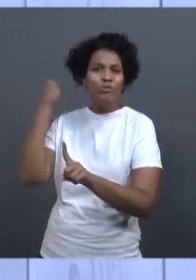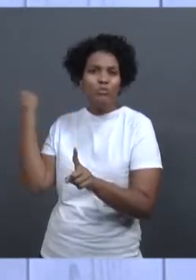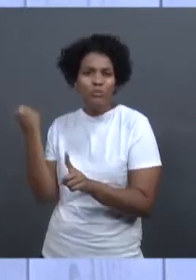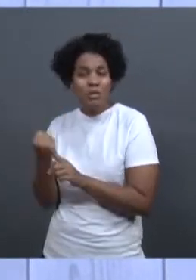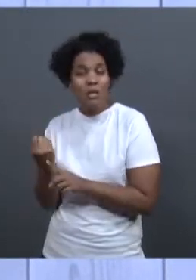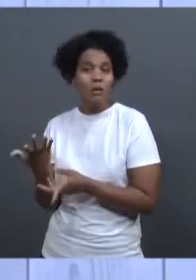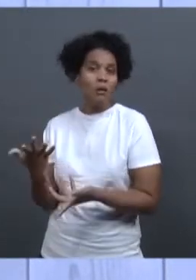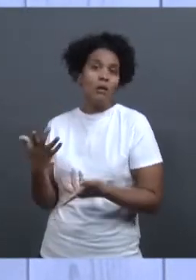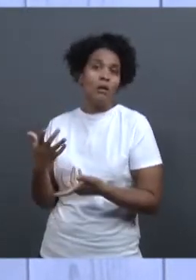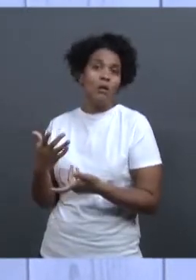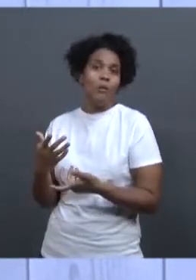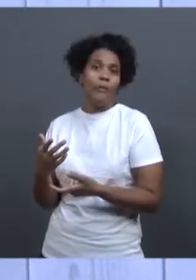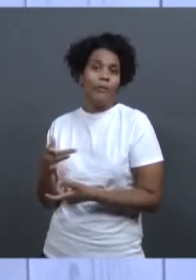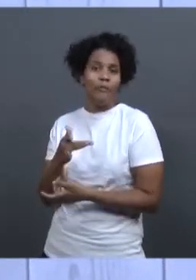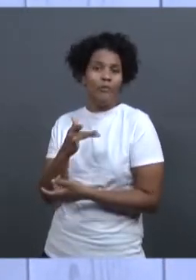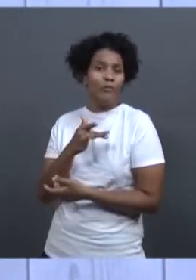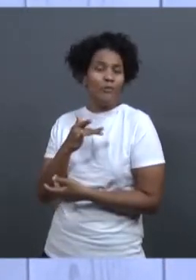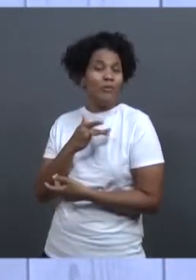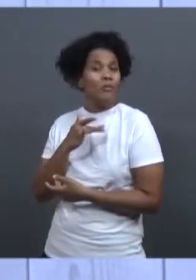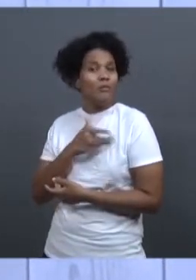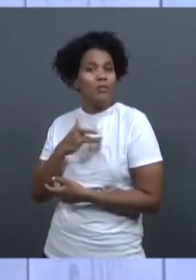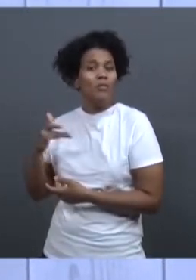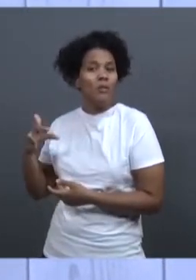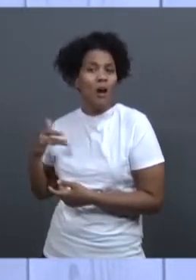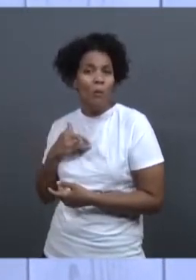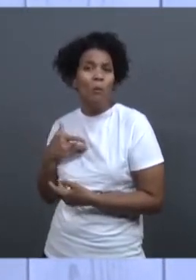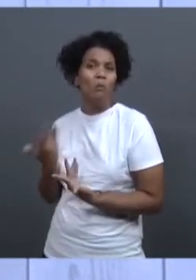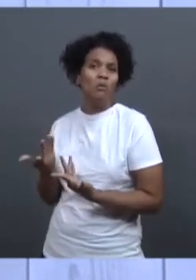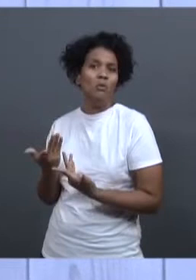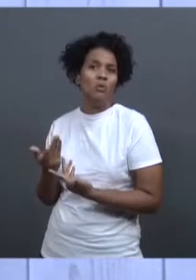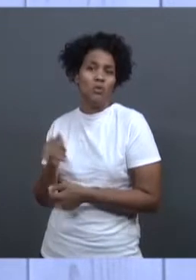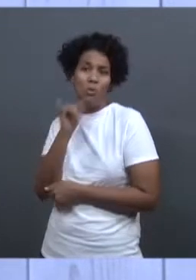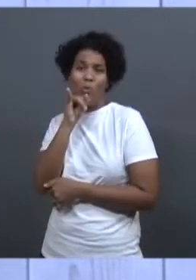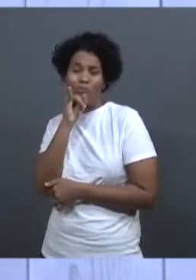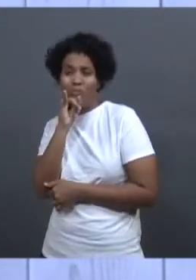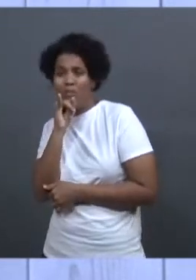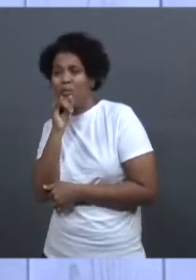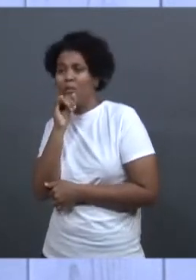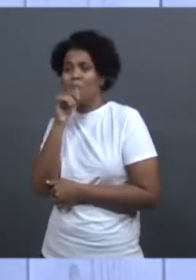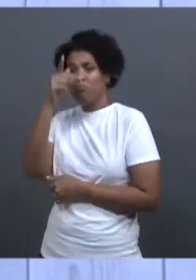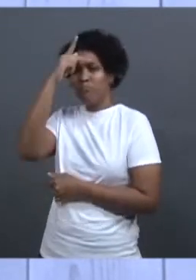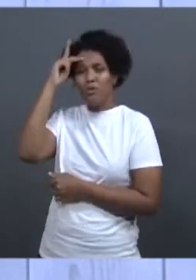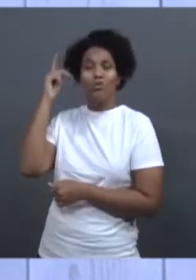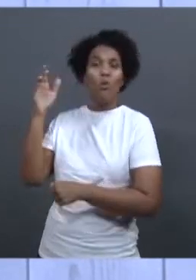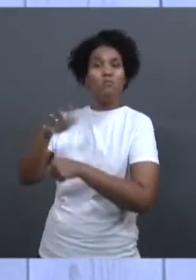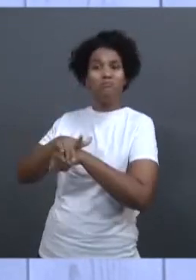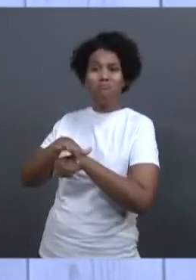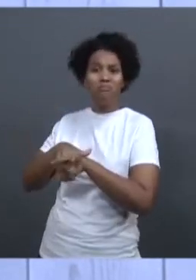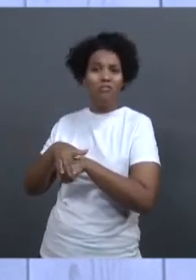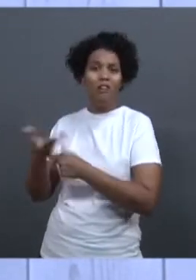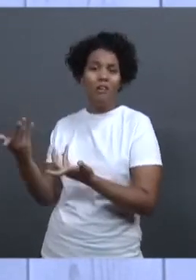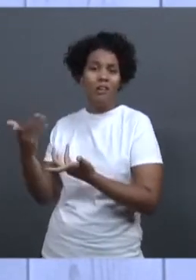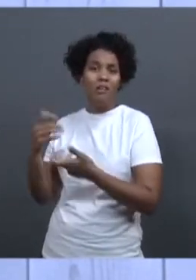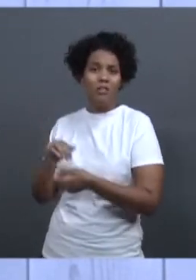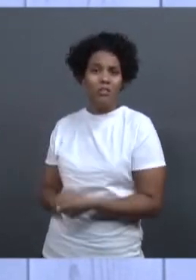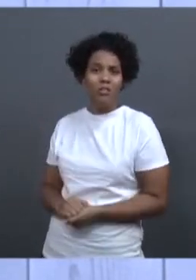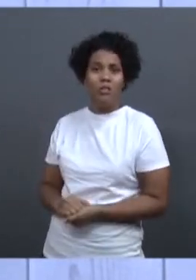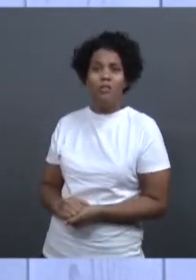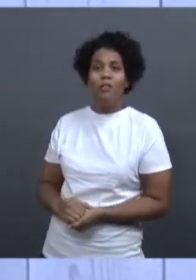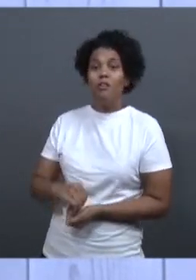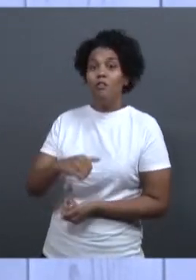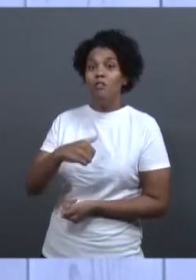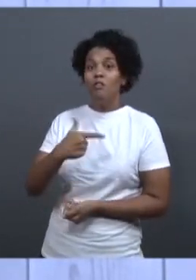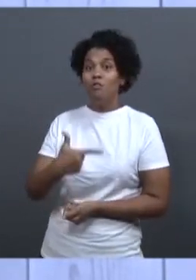Tem gente doente, né? As pessoas adoeceram, houve um dado que foi apresentado que cerca de 24